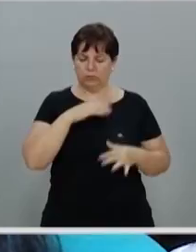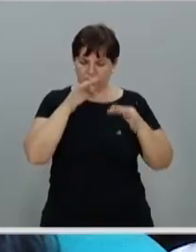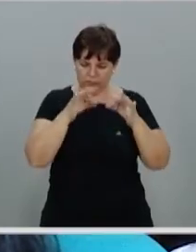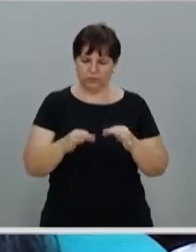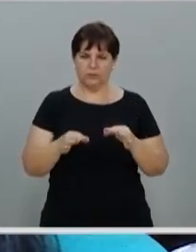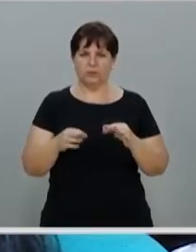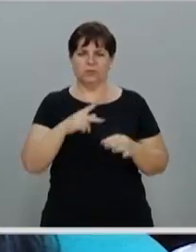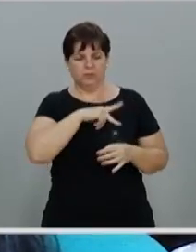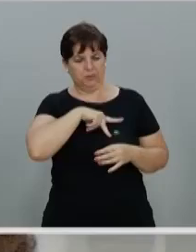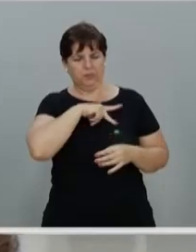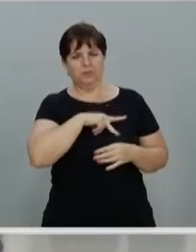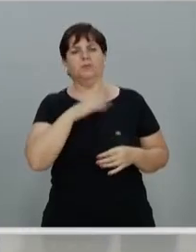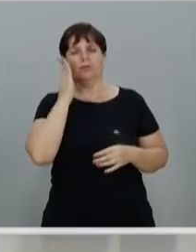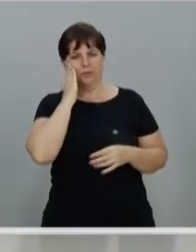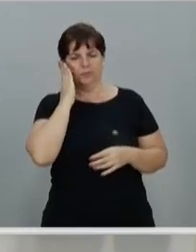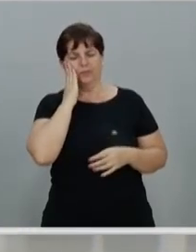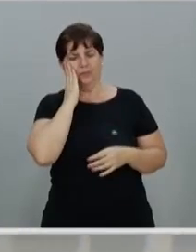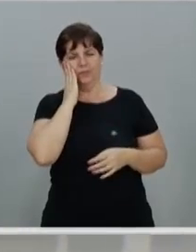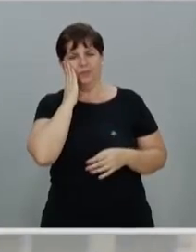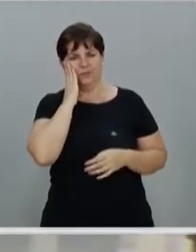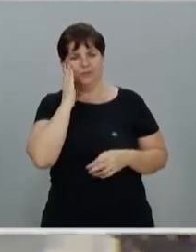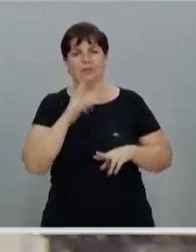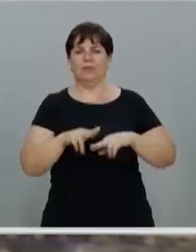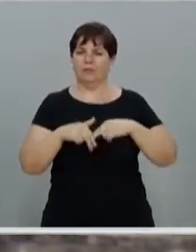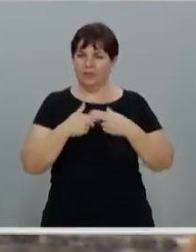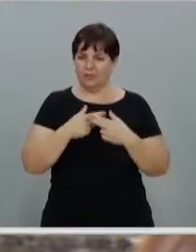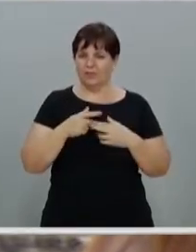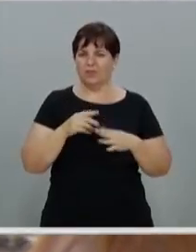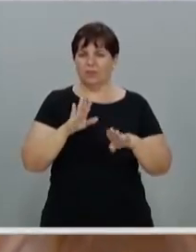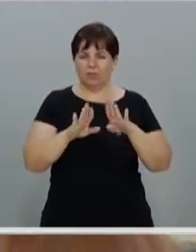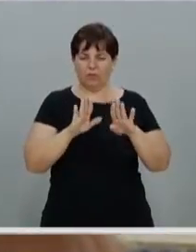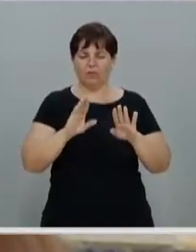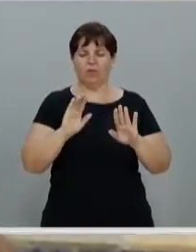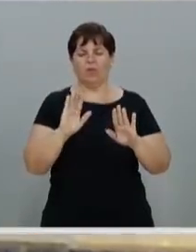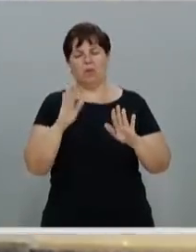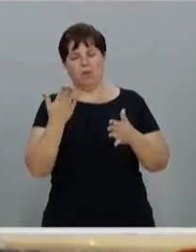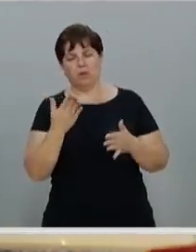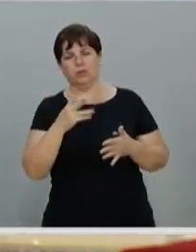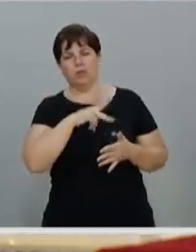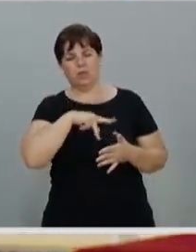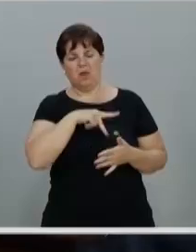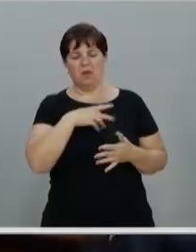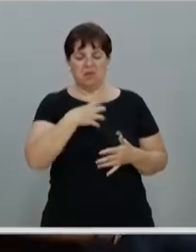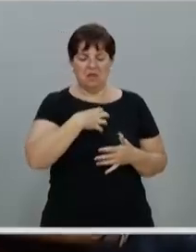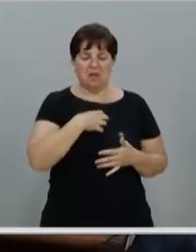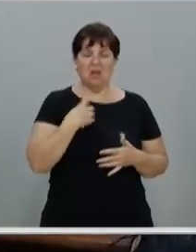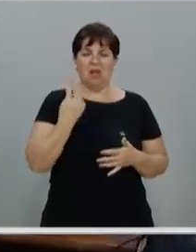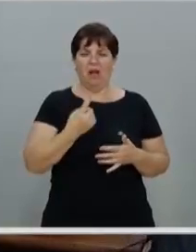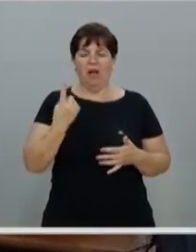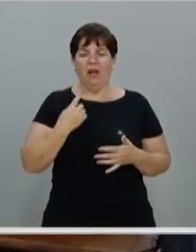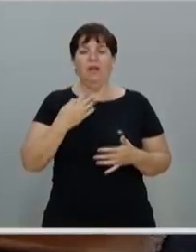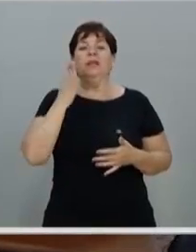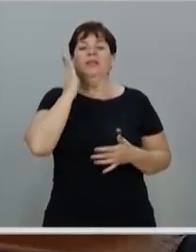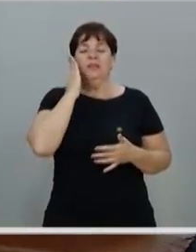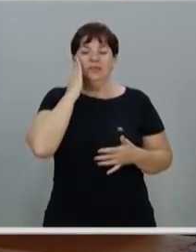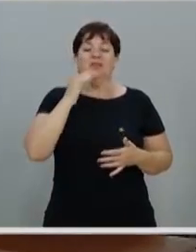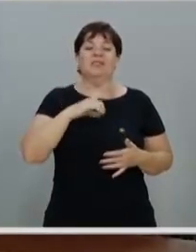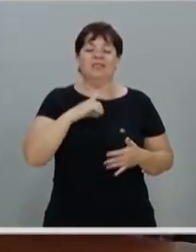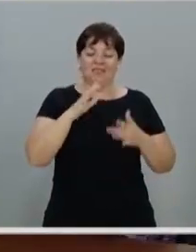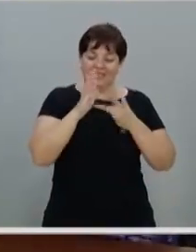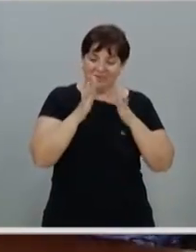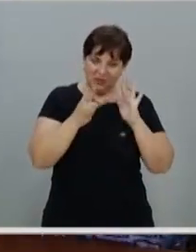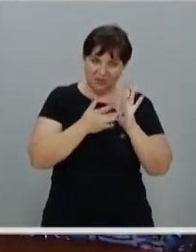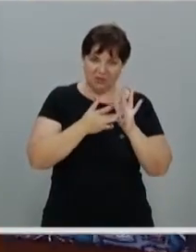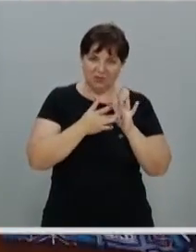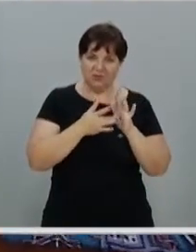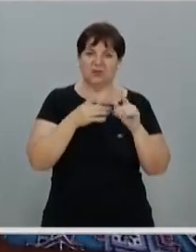reconheceu isso. Por isso que mesmo nos momentos de solidão, mesmo nos momentos de dificuldade, Ele reconhece a presença